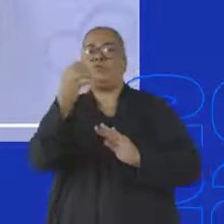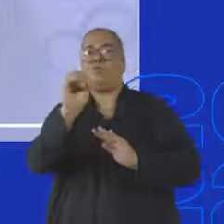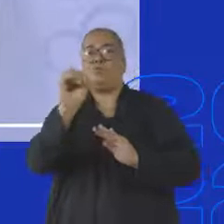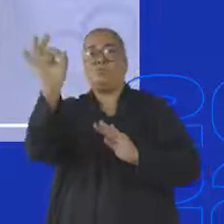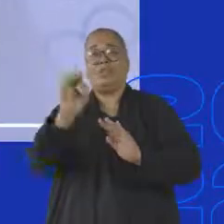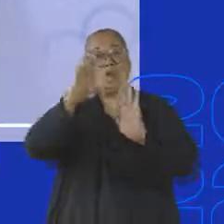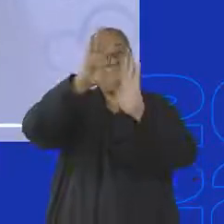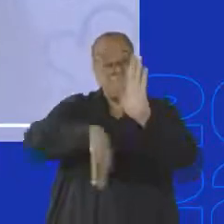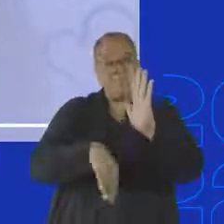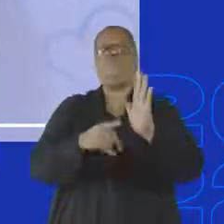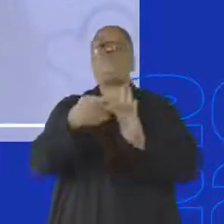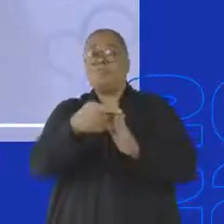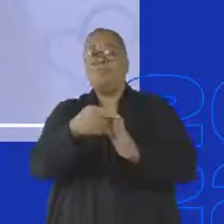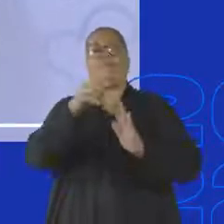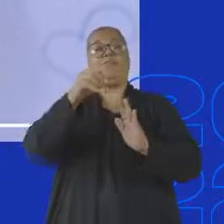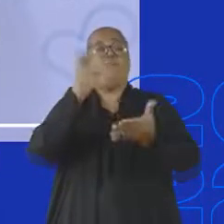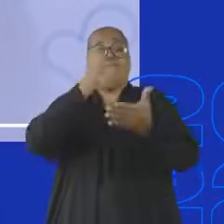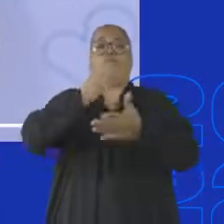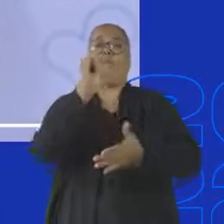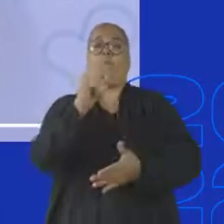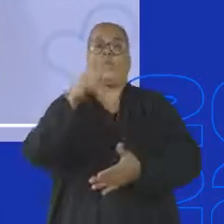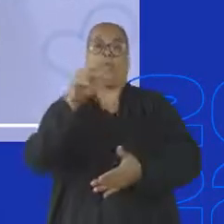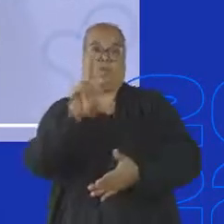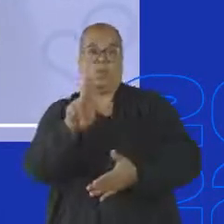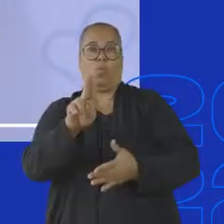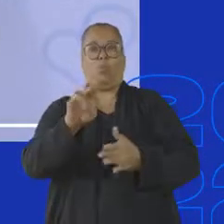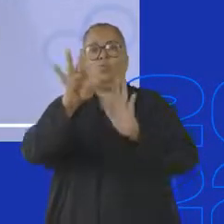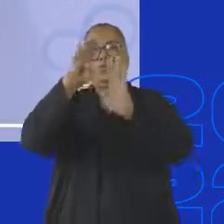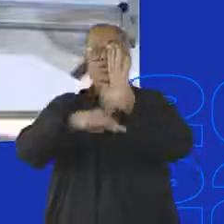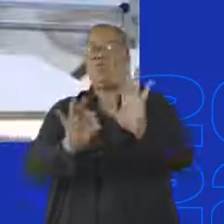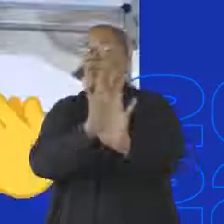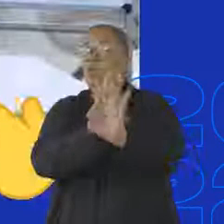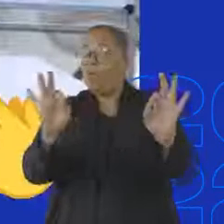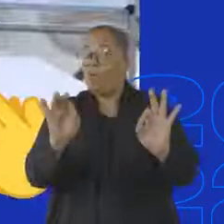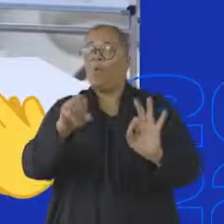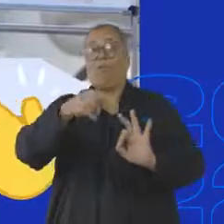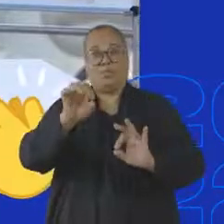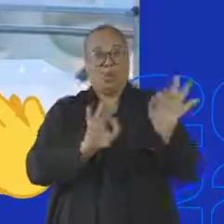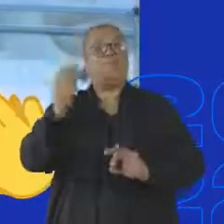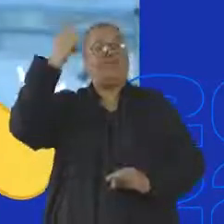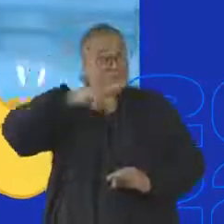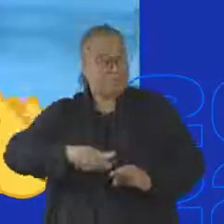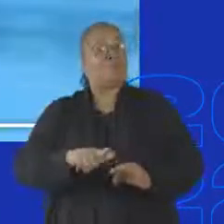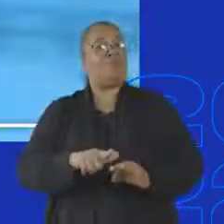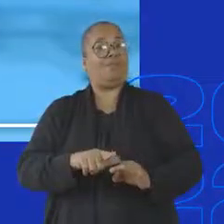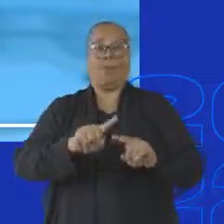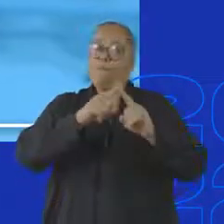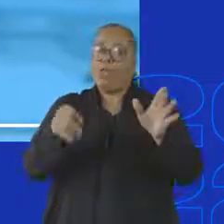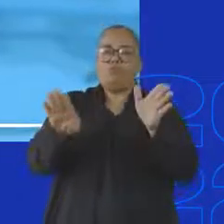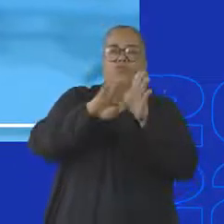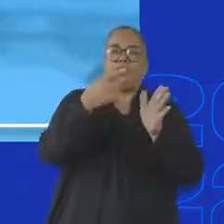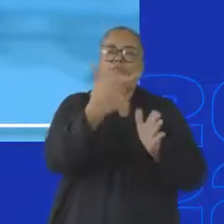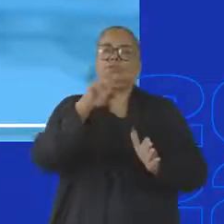aproveita o descontão de 10% à vista no PTU. É um super desconto. Já ouviu falar que quem planeja tem? Mas é